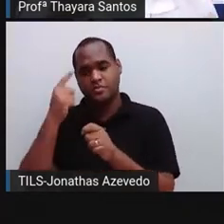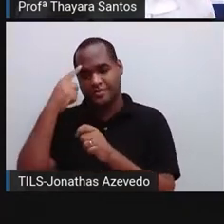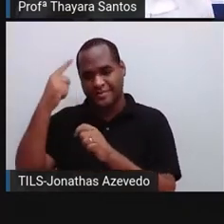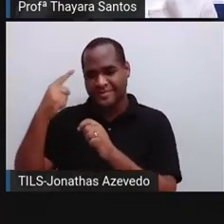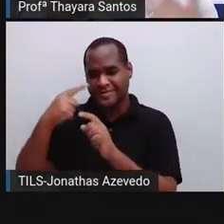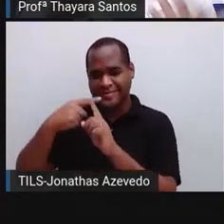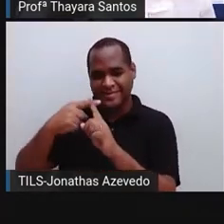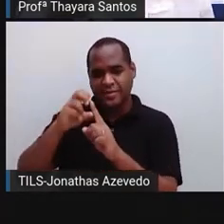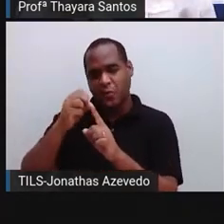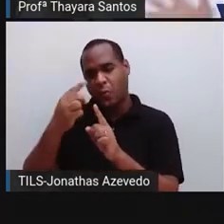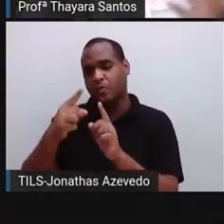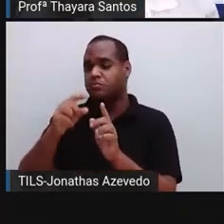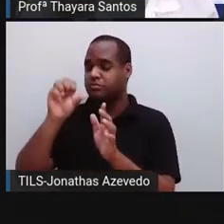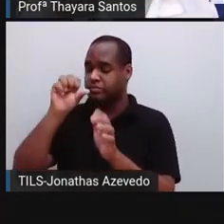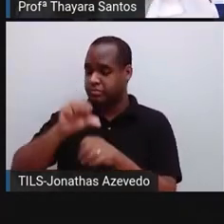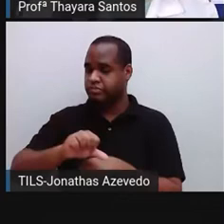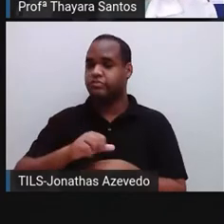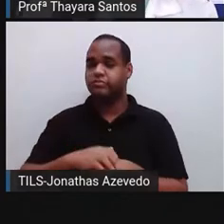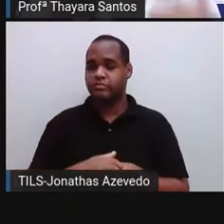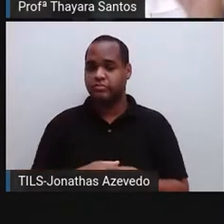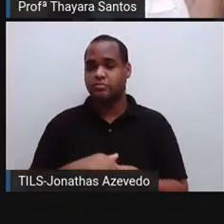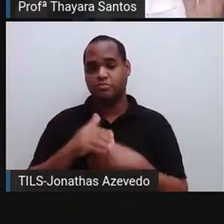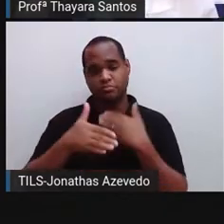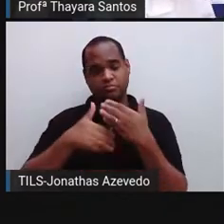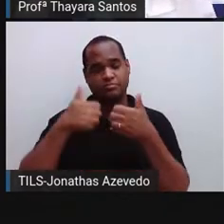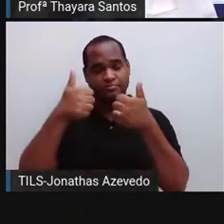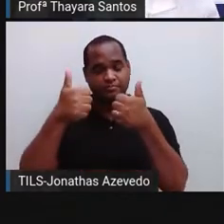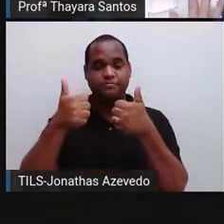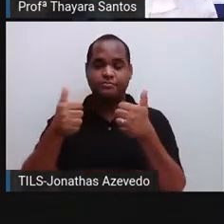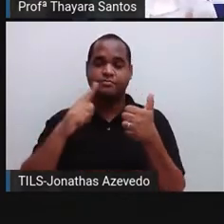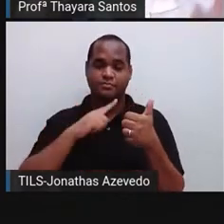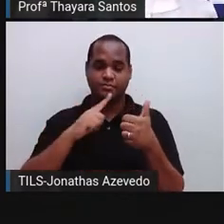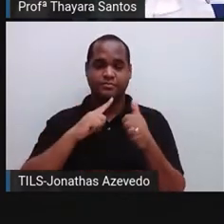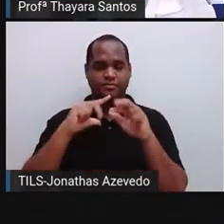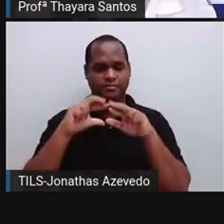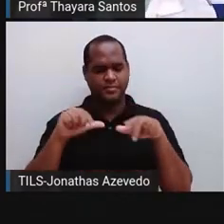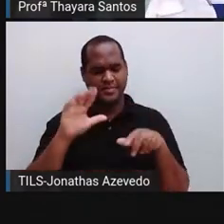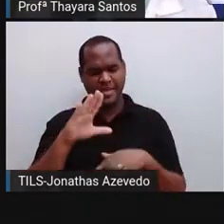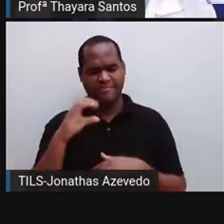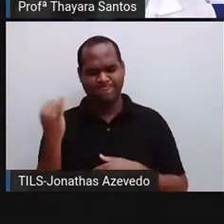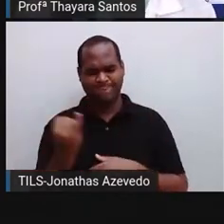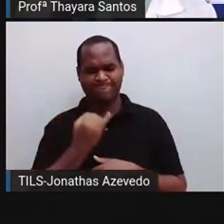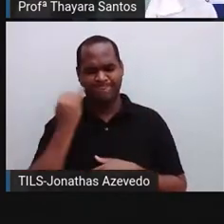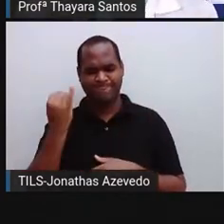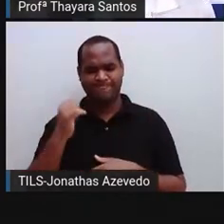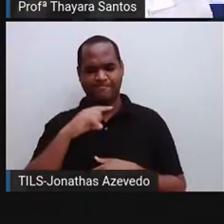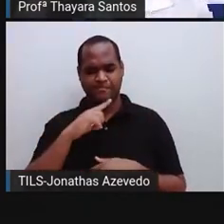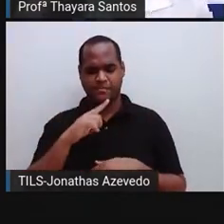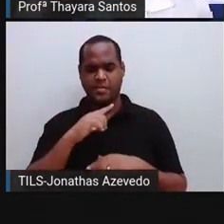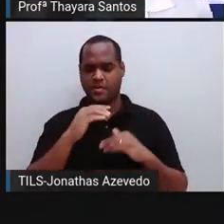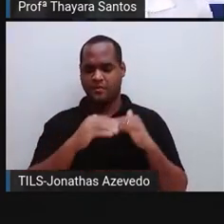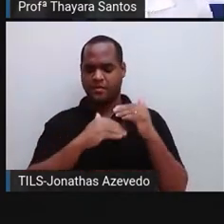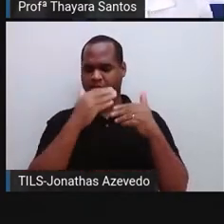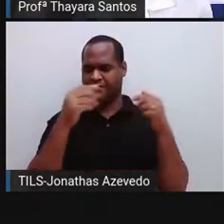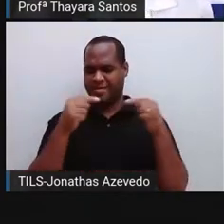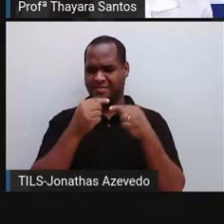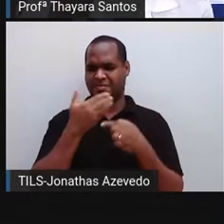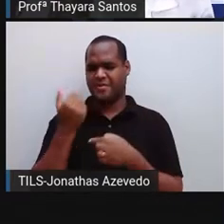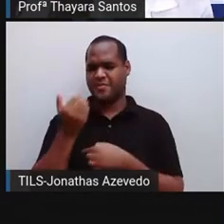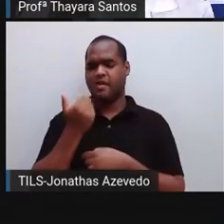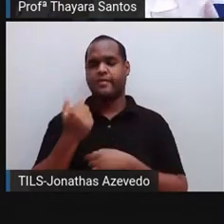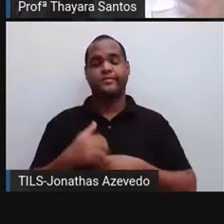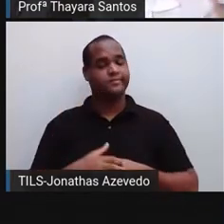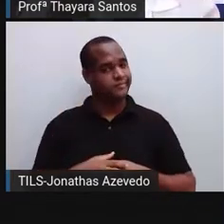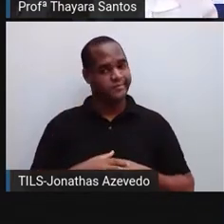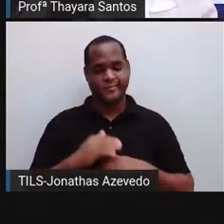maioria dos casos de fato ela seja positiva, mas não necessariamente evolução evolução quer dizer melhoria, tá? Evolução